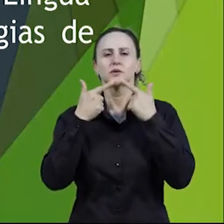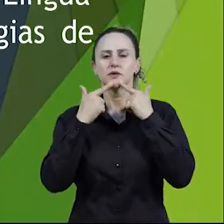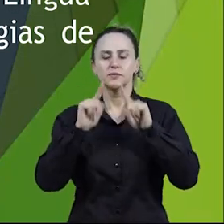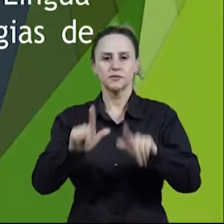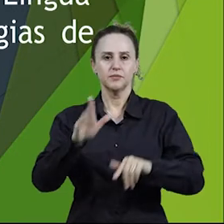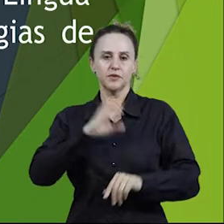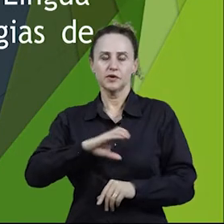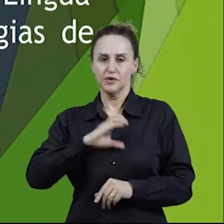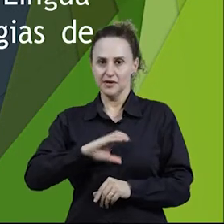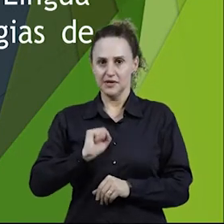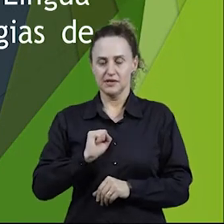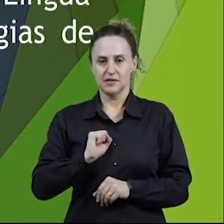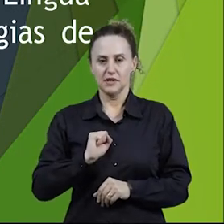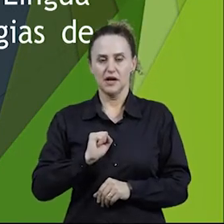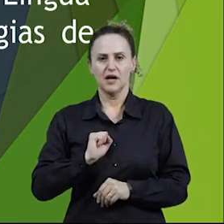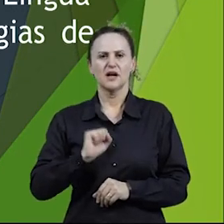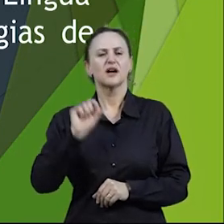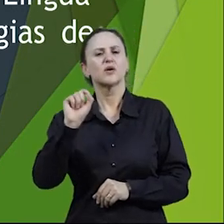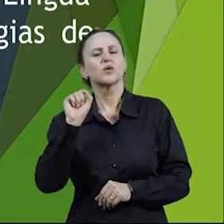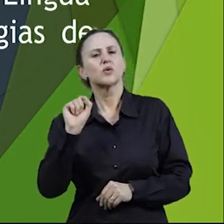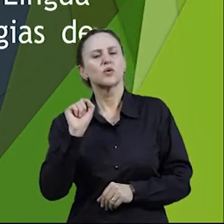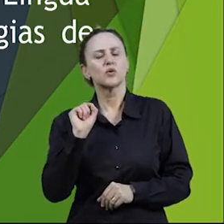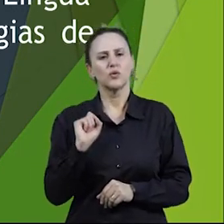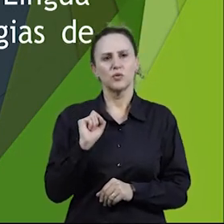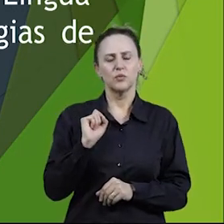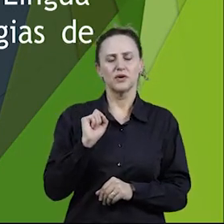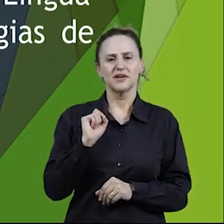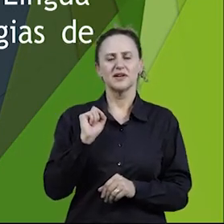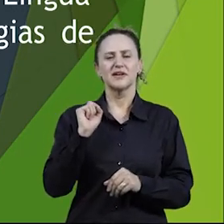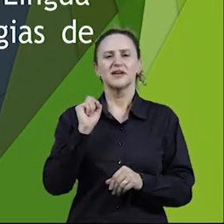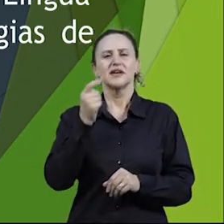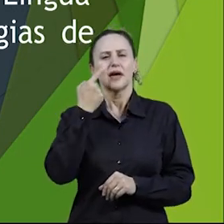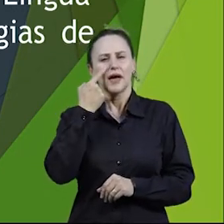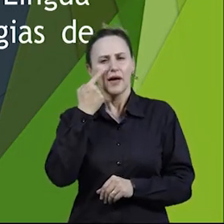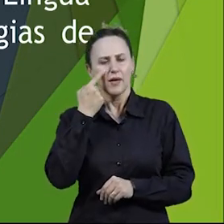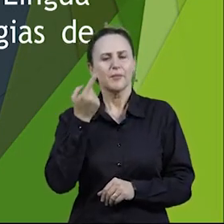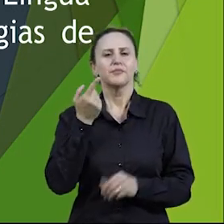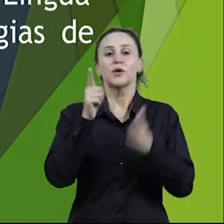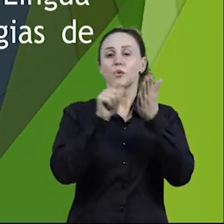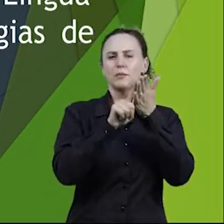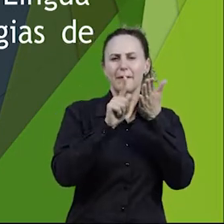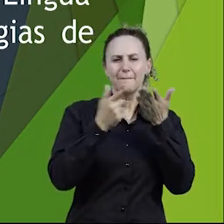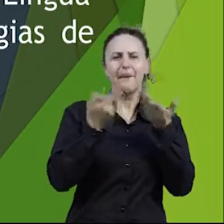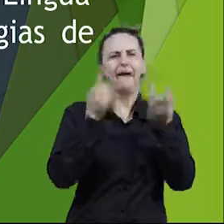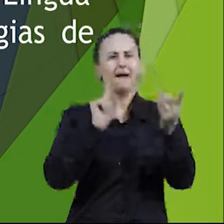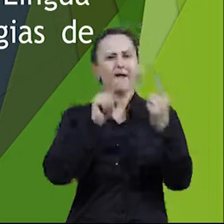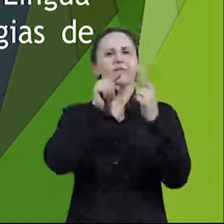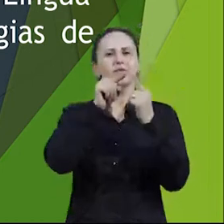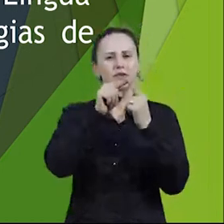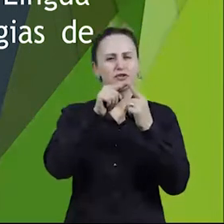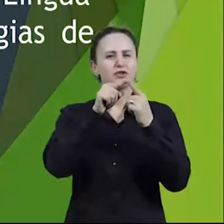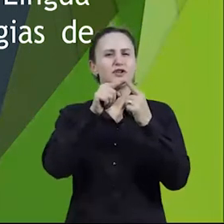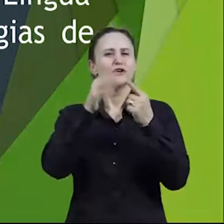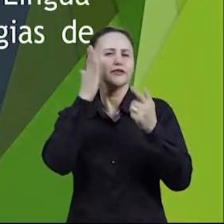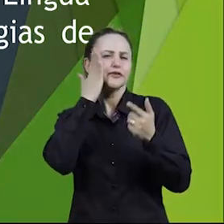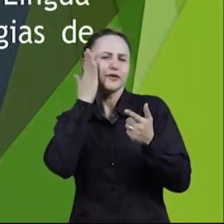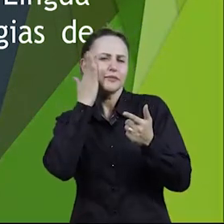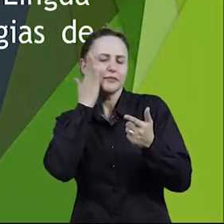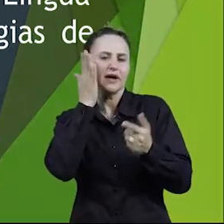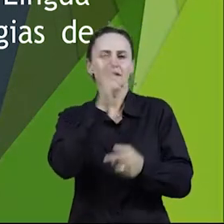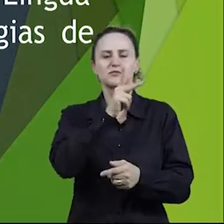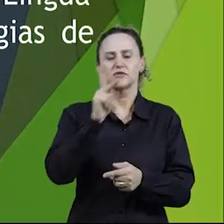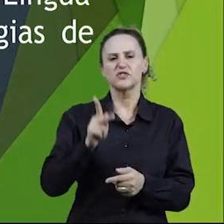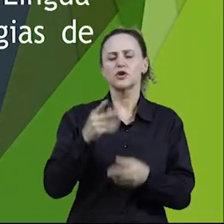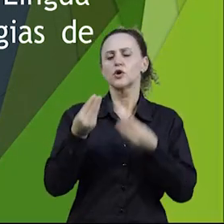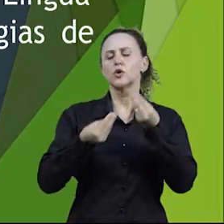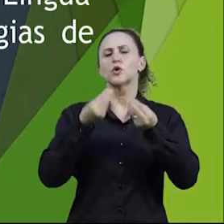portuguesa, né, sobre a identificação e caracterização do papel de professor de língua portuguesa, né, sobre os saberes, né, o